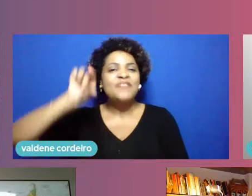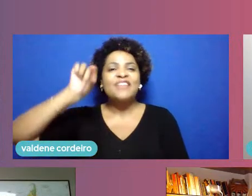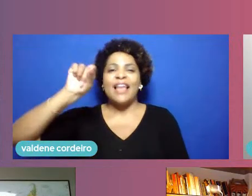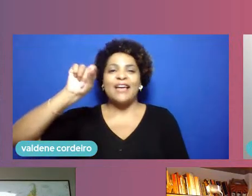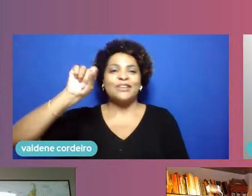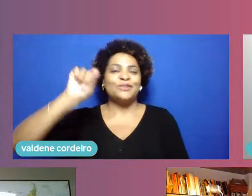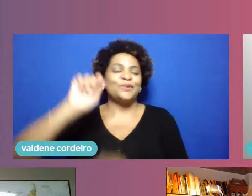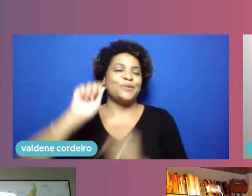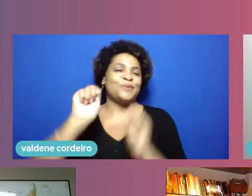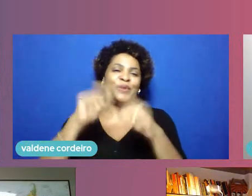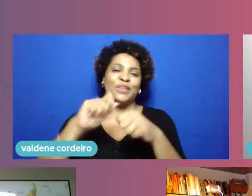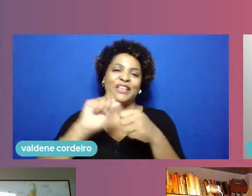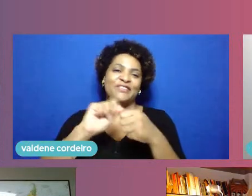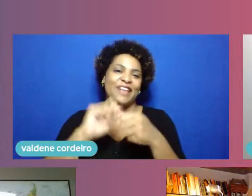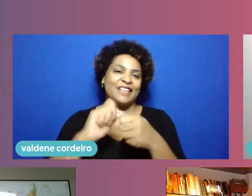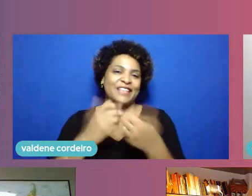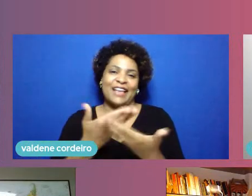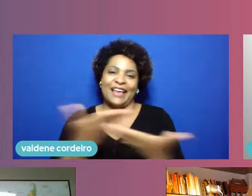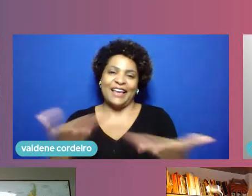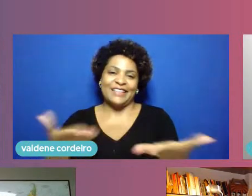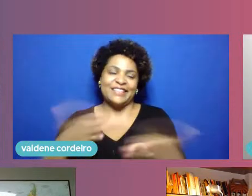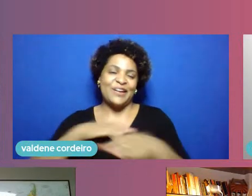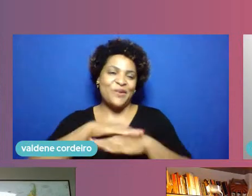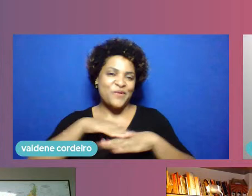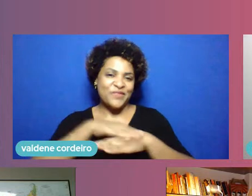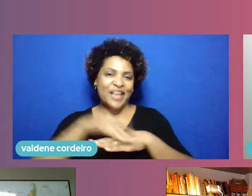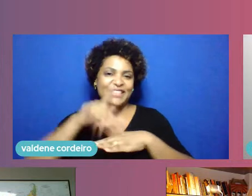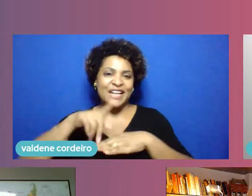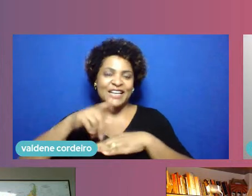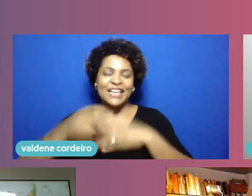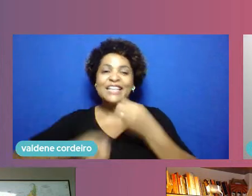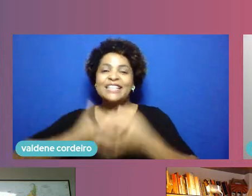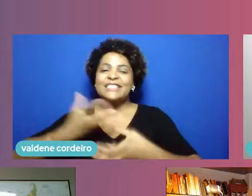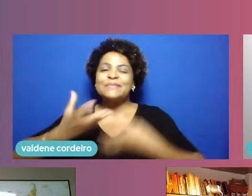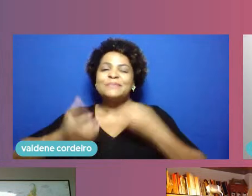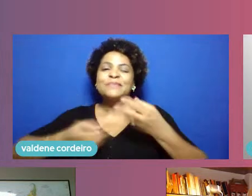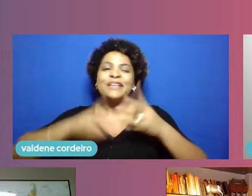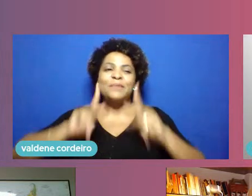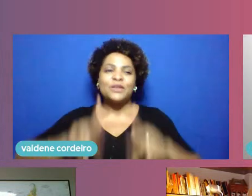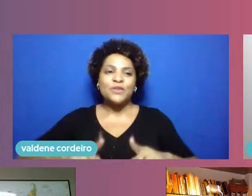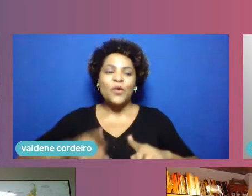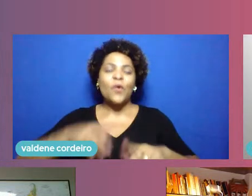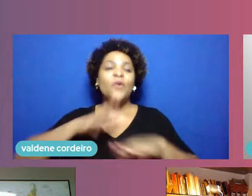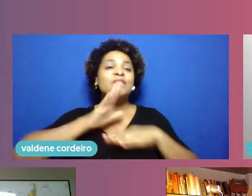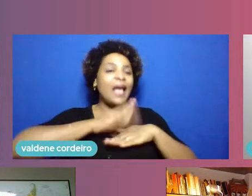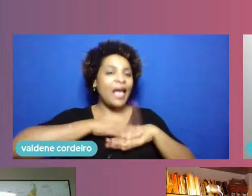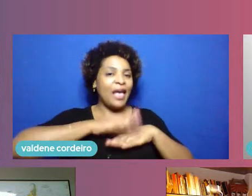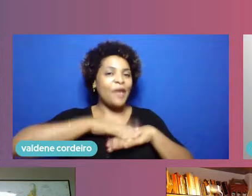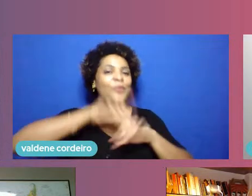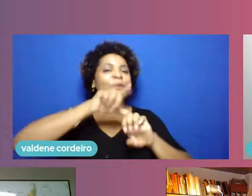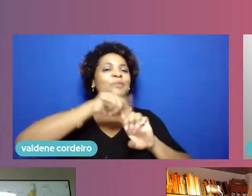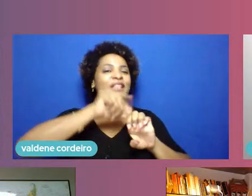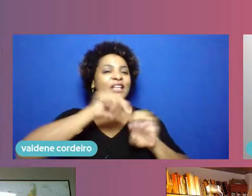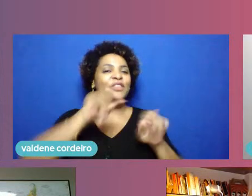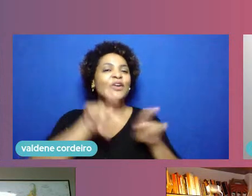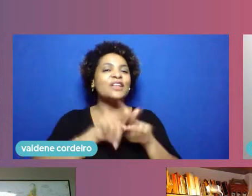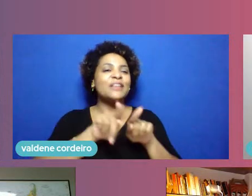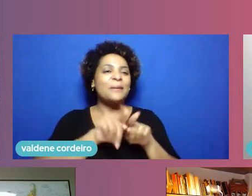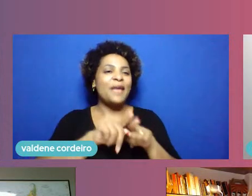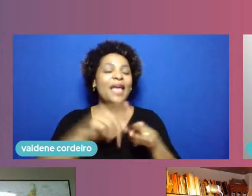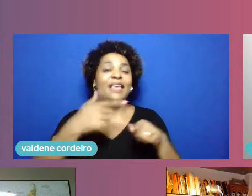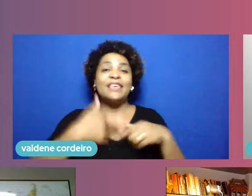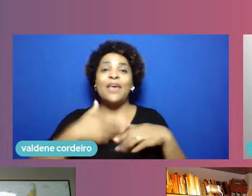pessoas tão relevantes e com falas que estão inspirando quem está do outro lado eu também sou empreendedora e momentos como esse nos deixam ainda mais